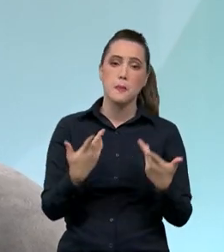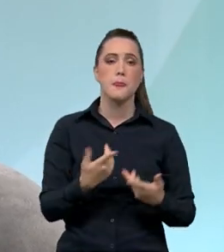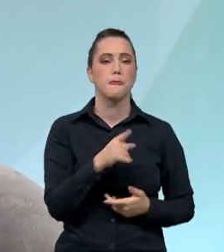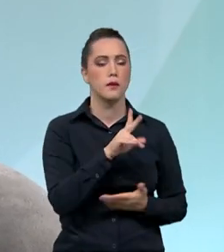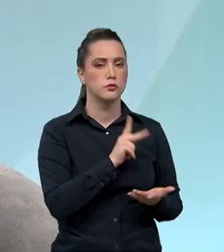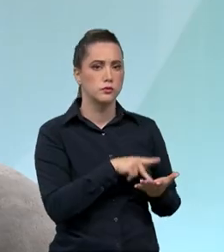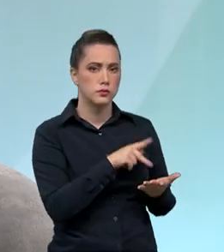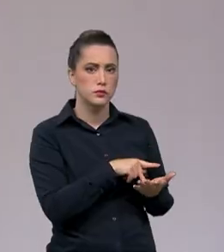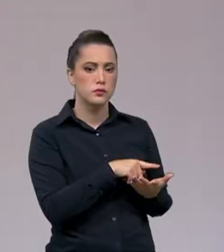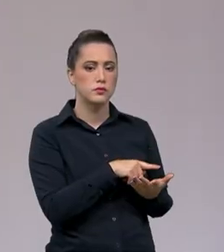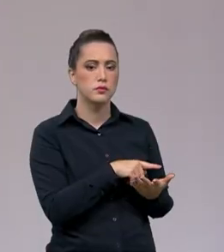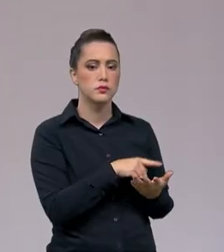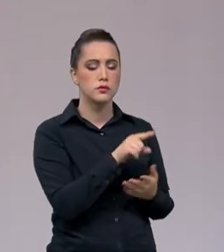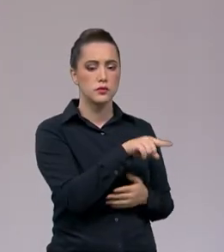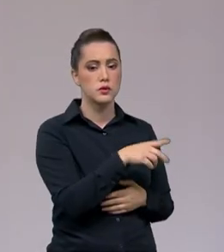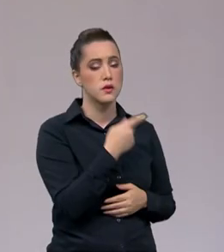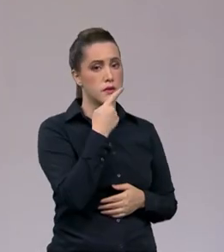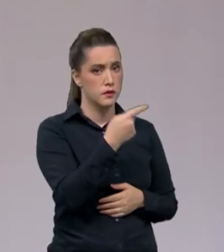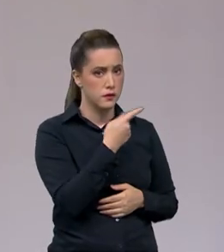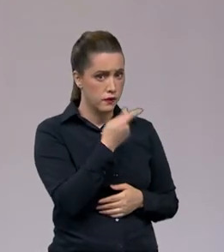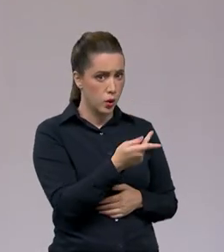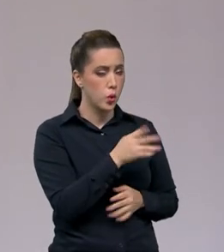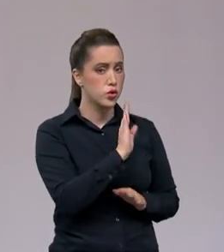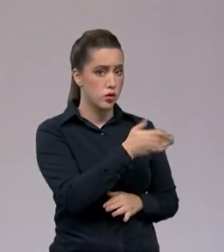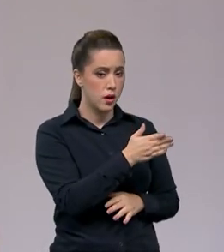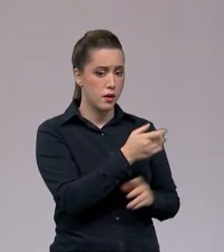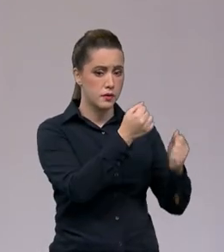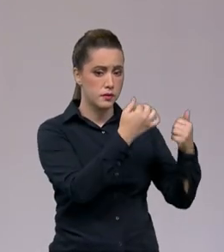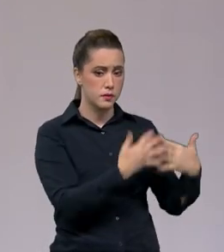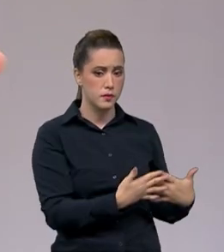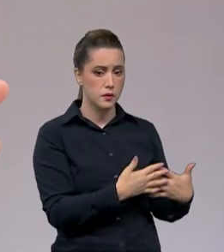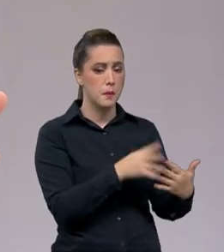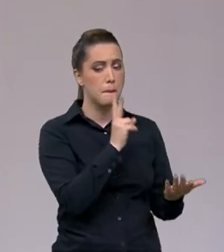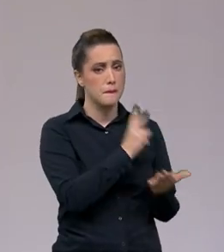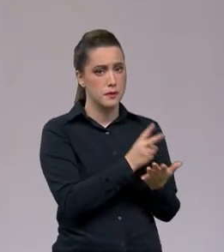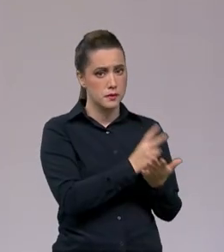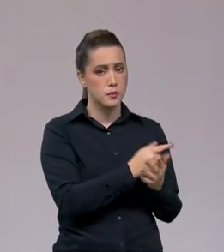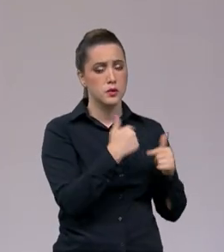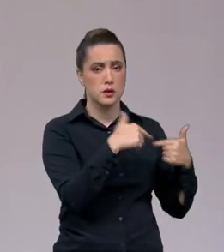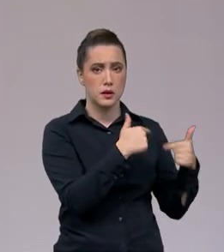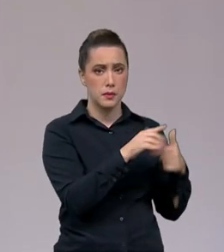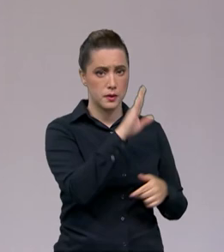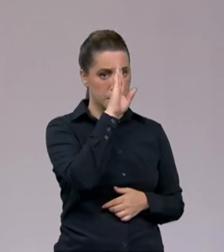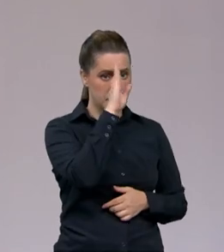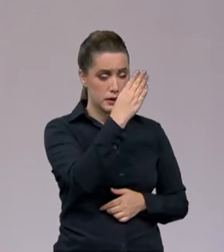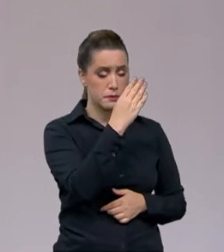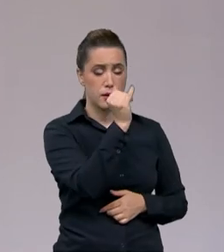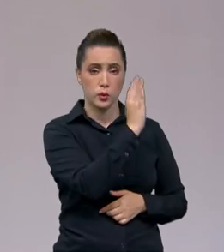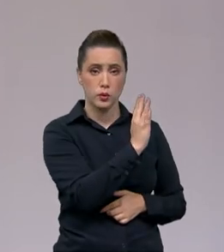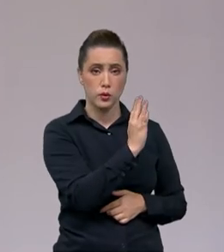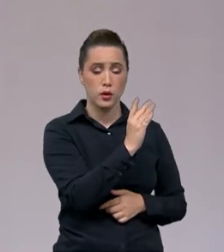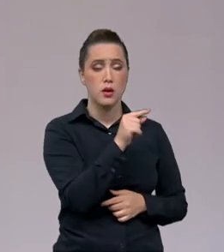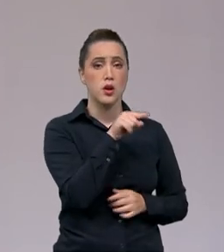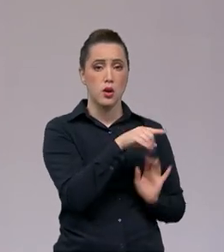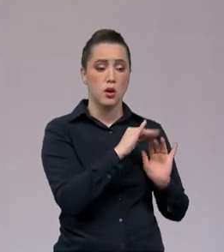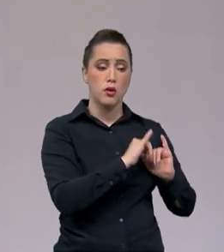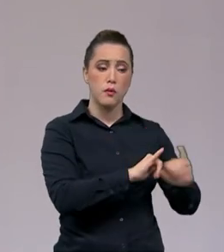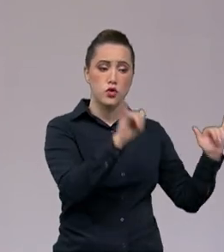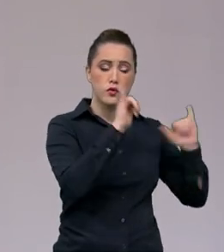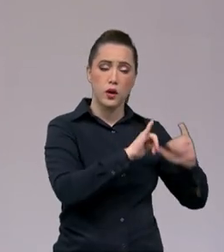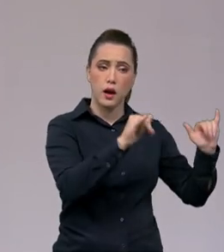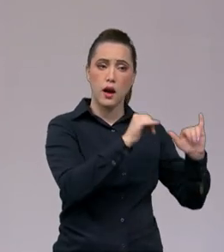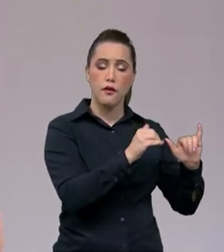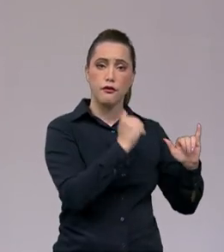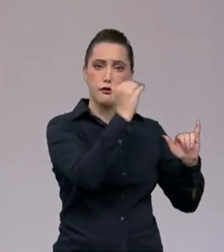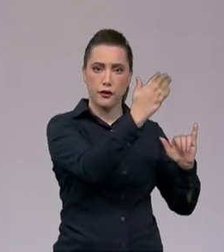internacional. Agora, como o senhor bem frisou, embora seja o papel primordial da agência divulgar o Brasil lá fora, mas a gente tem percebido